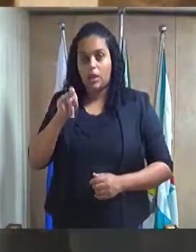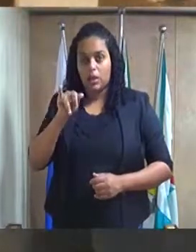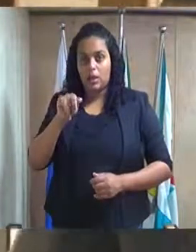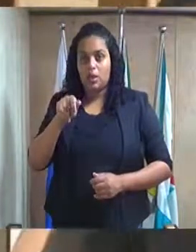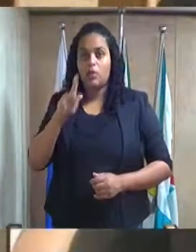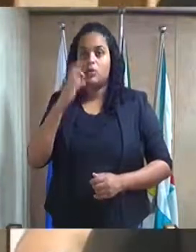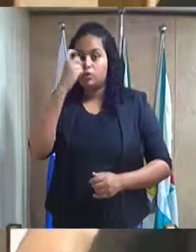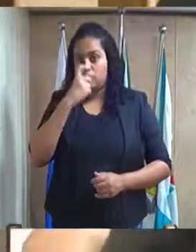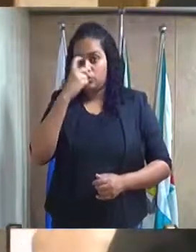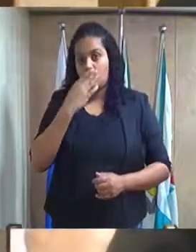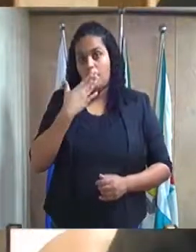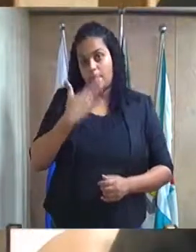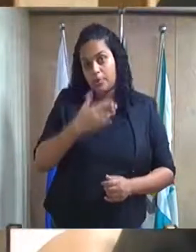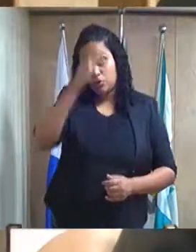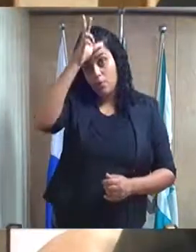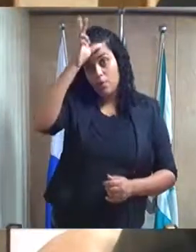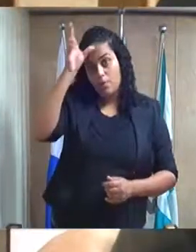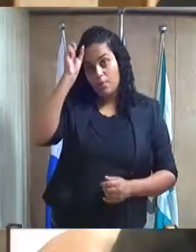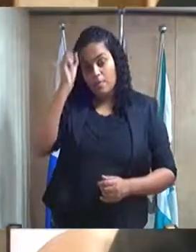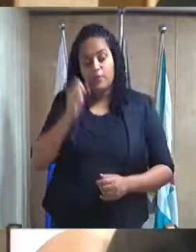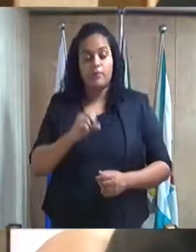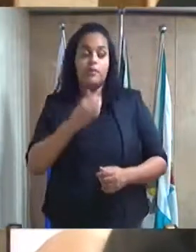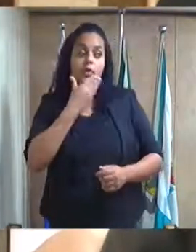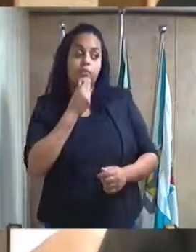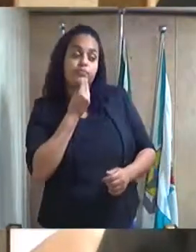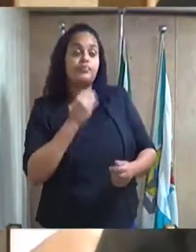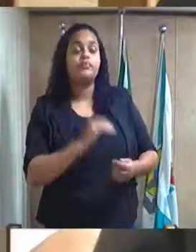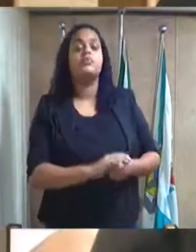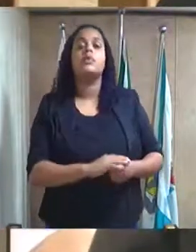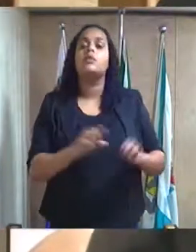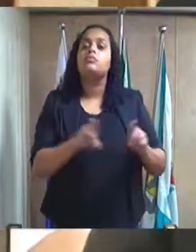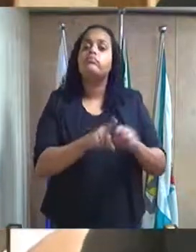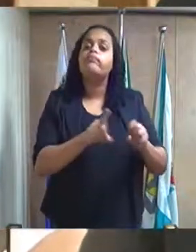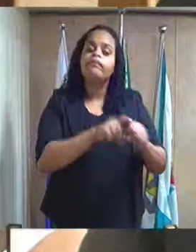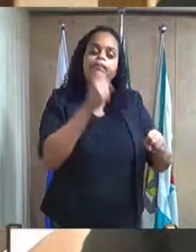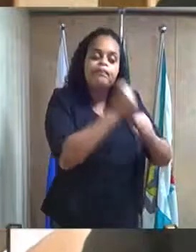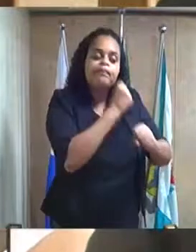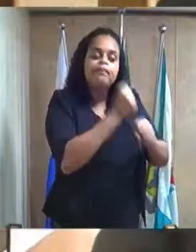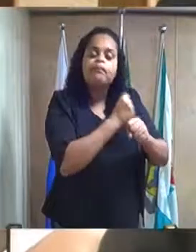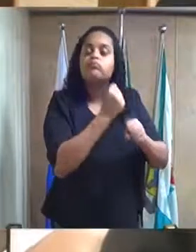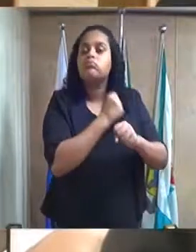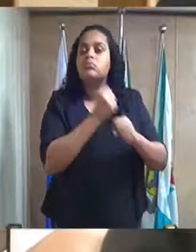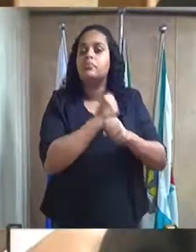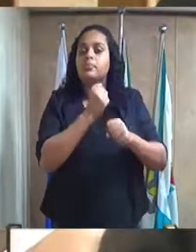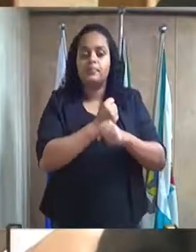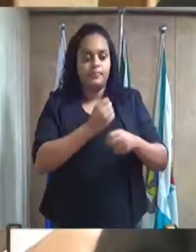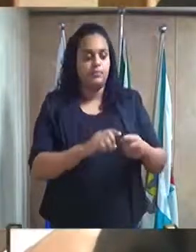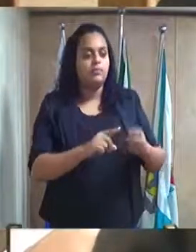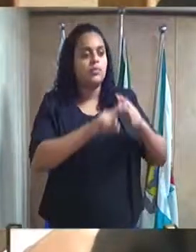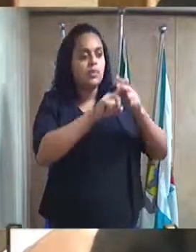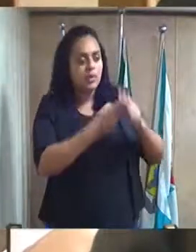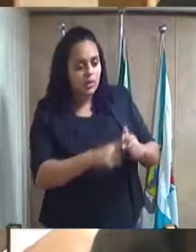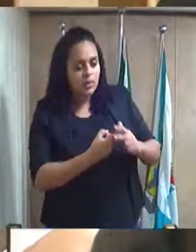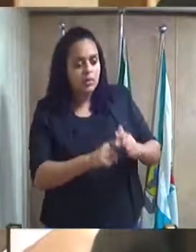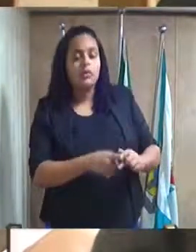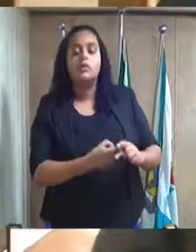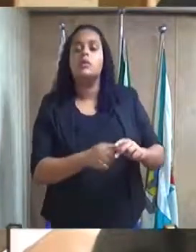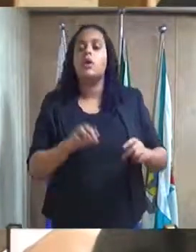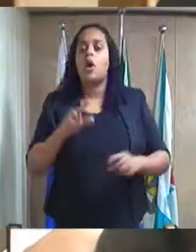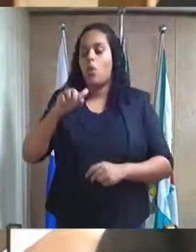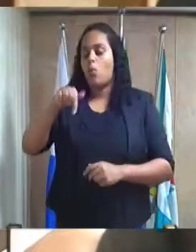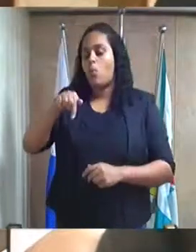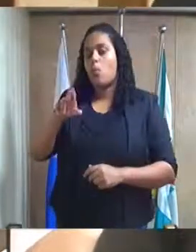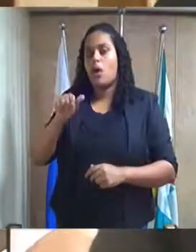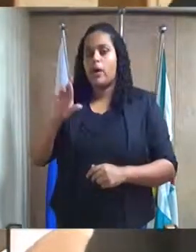solicitando ao excelentíssimo senhor prefeito, reforma, incluindo reparo no piso da quadra e